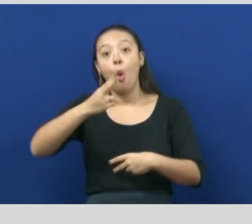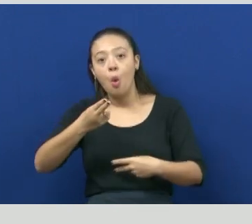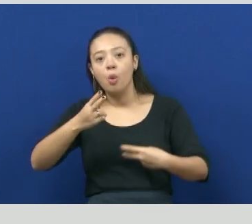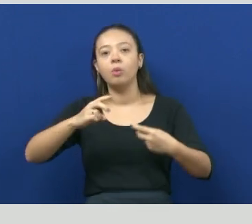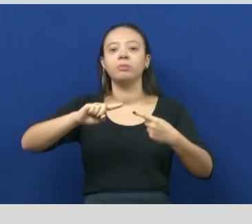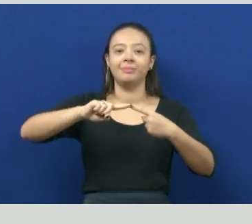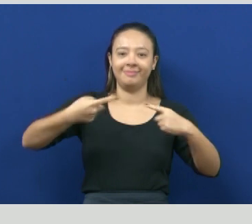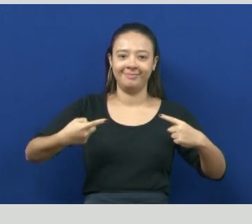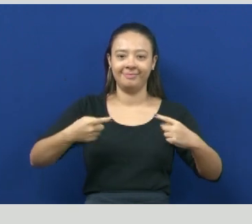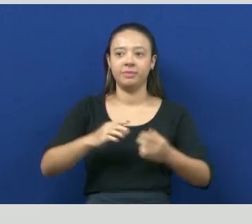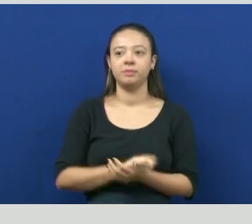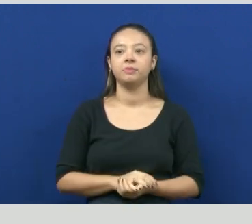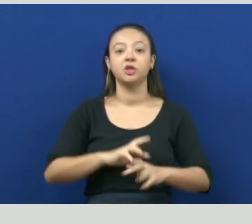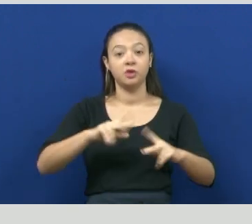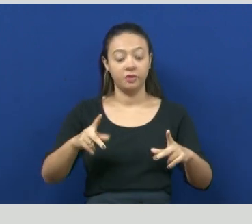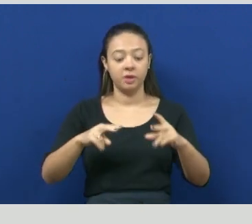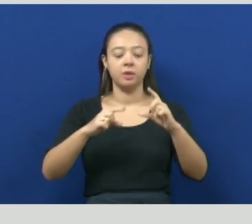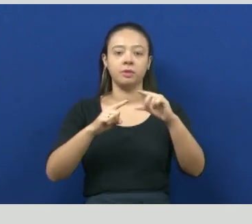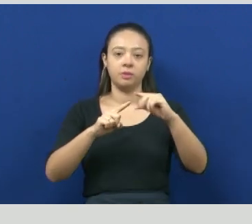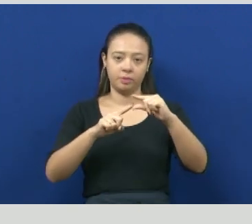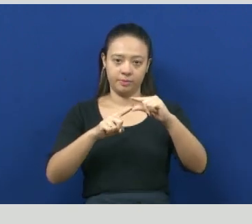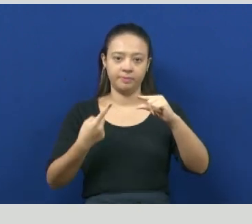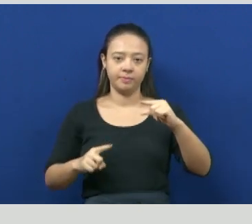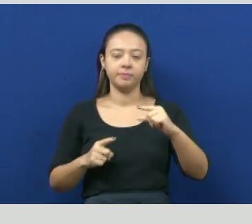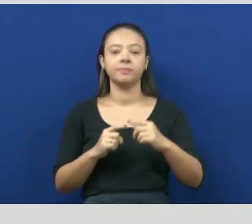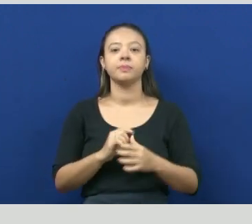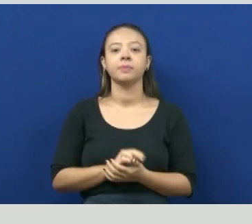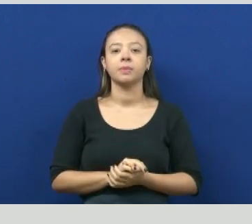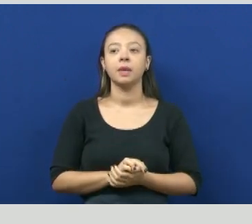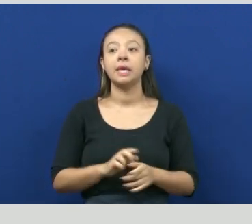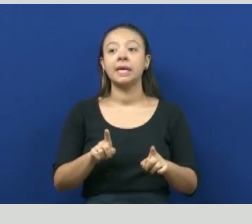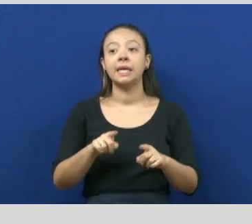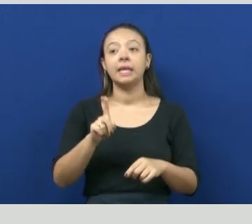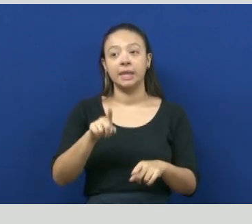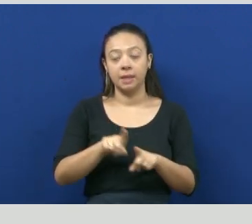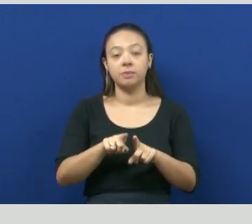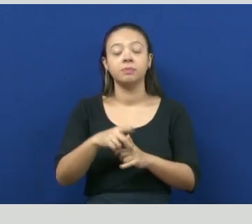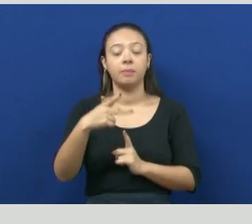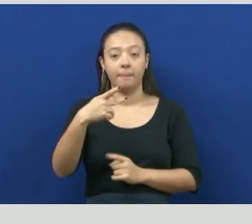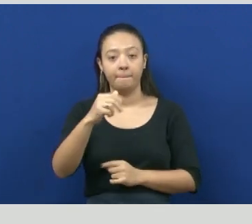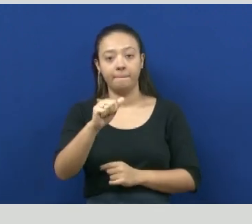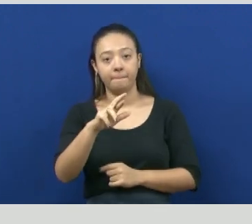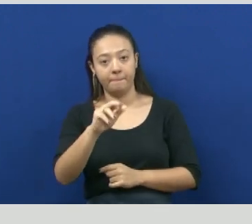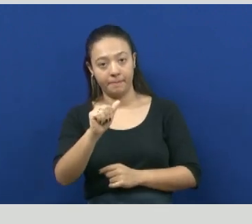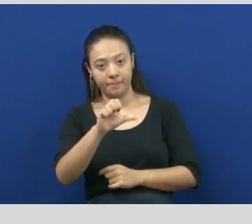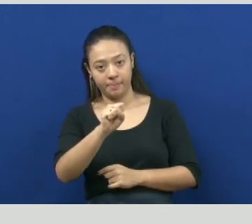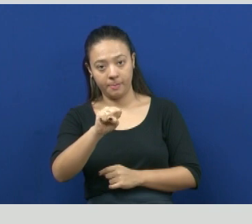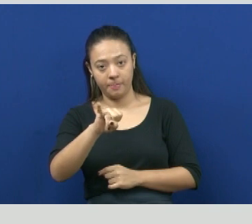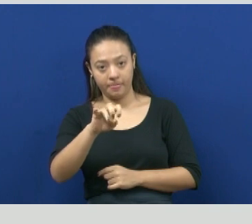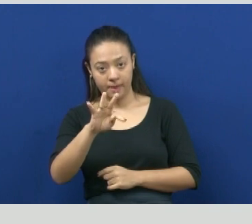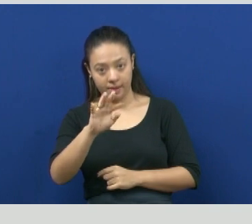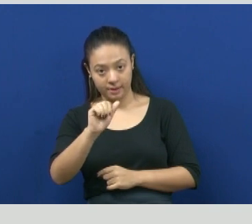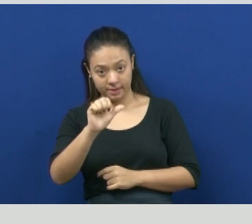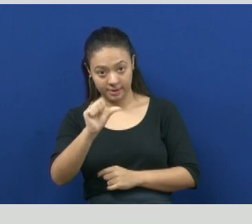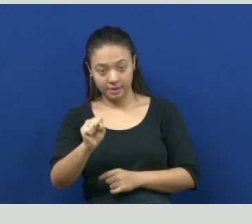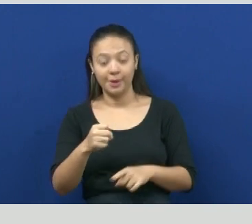porque causam realmente doença, verdade. São saprófitas, porque